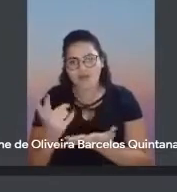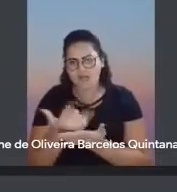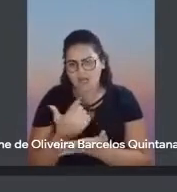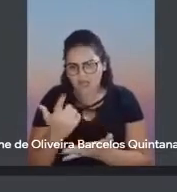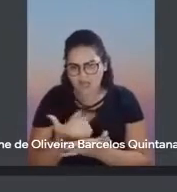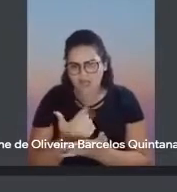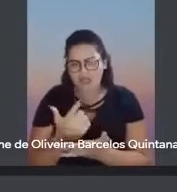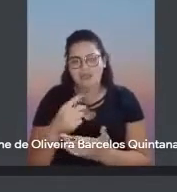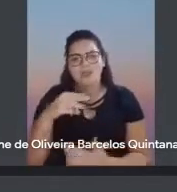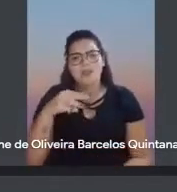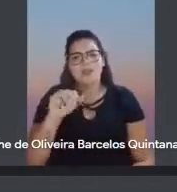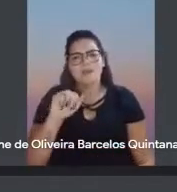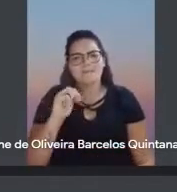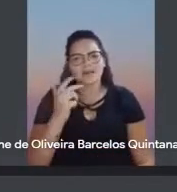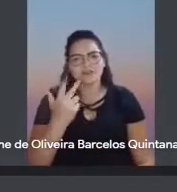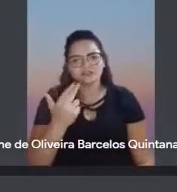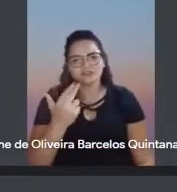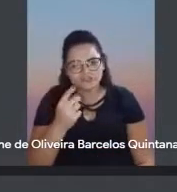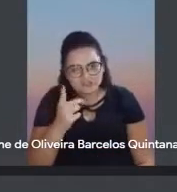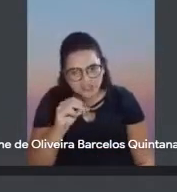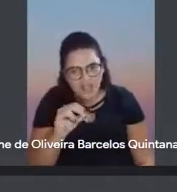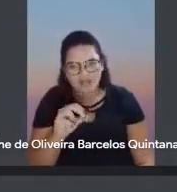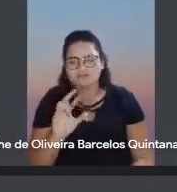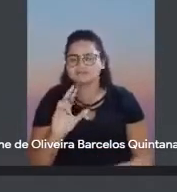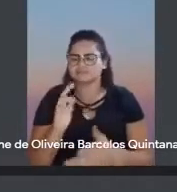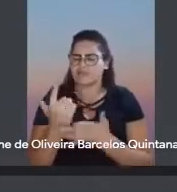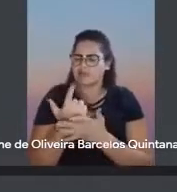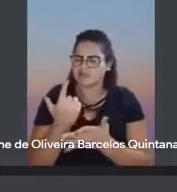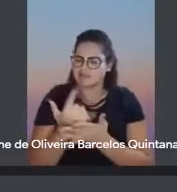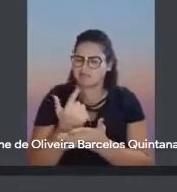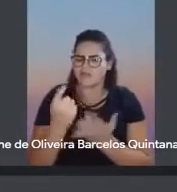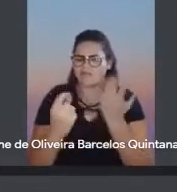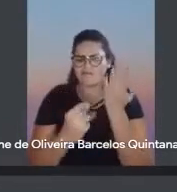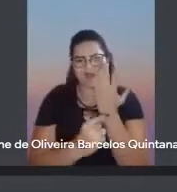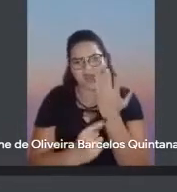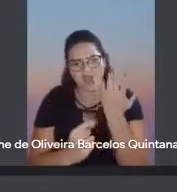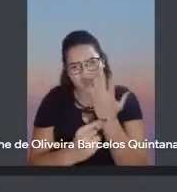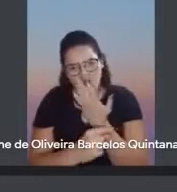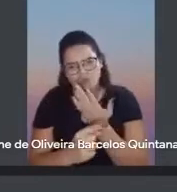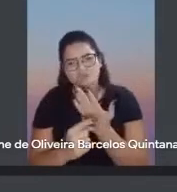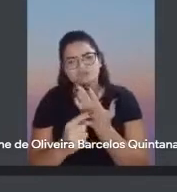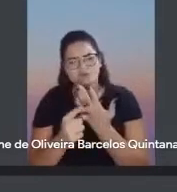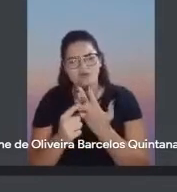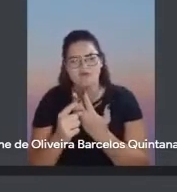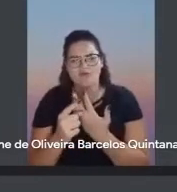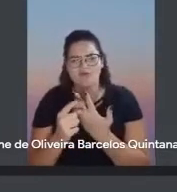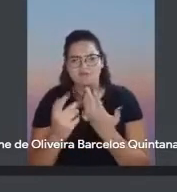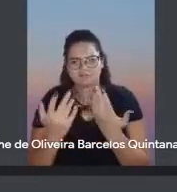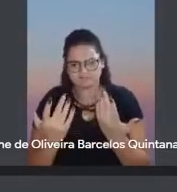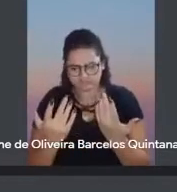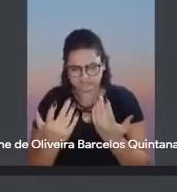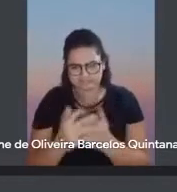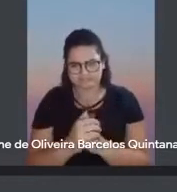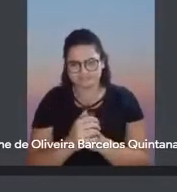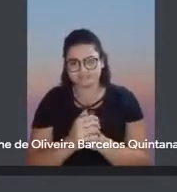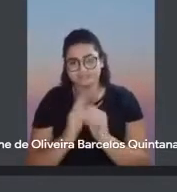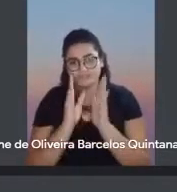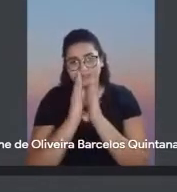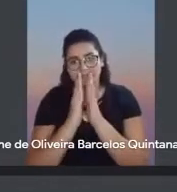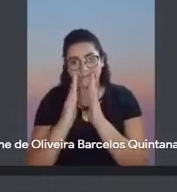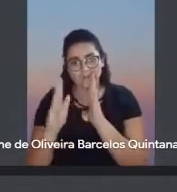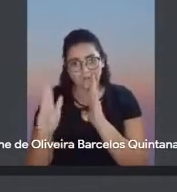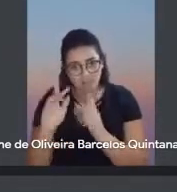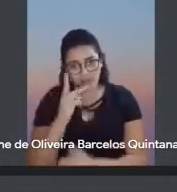Machado de Assis, queimar Euclides da Cunha, queimar, né, assim, os livros todos lá da biblioteca da Fundação